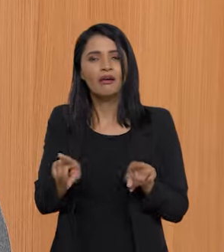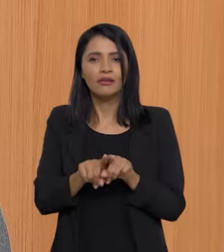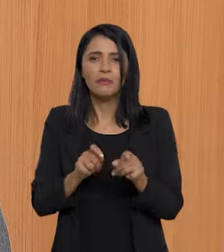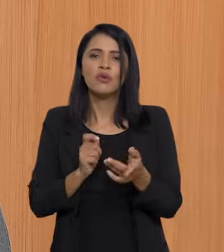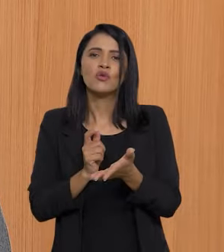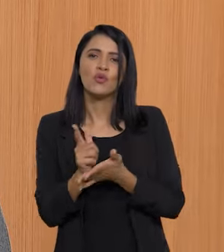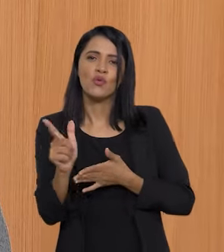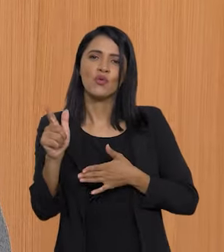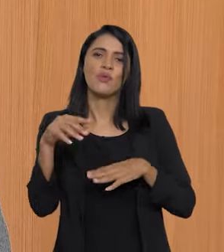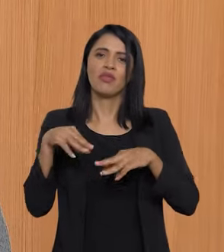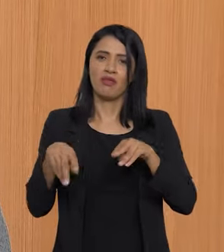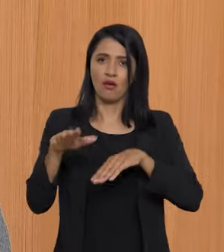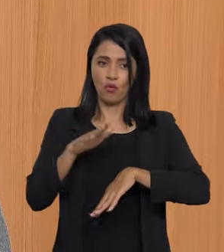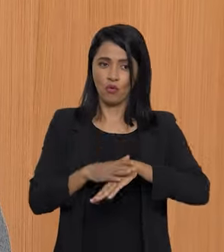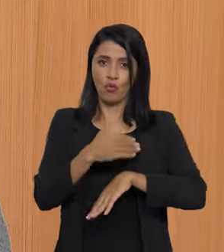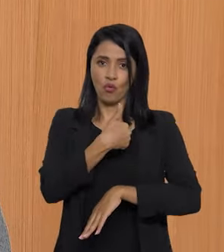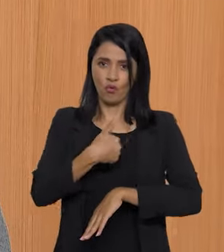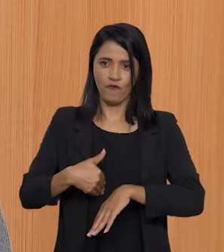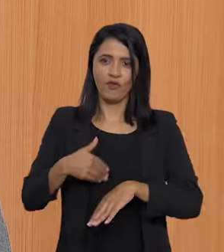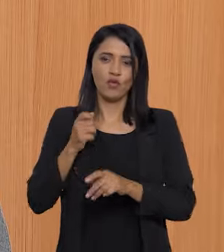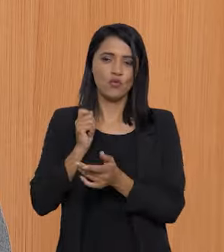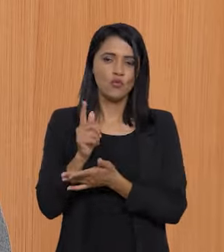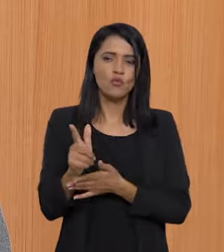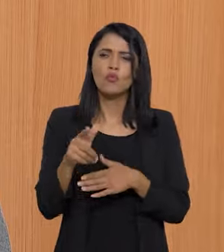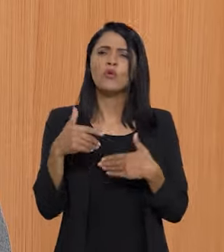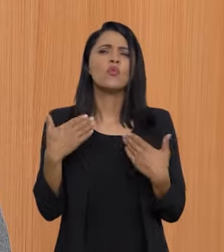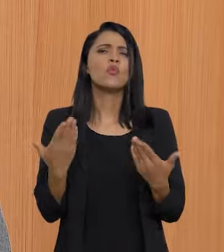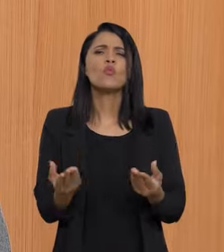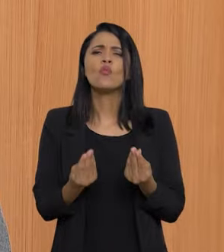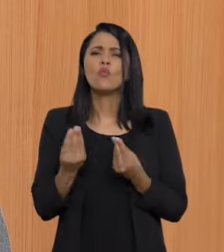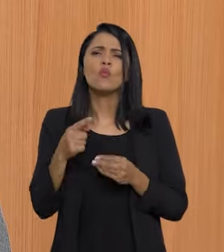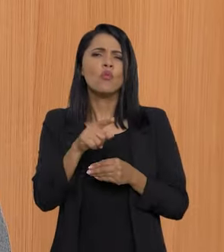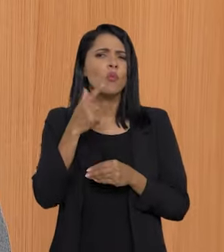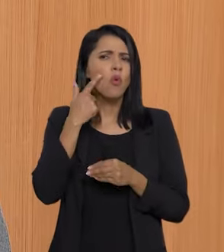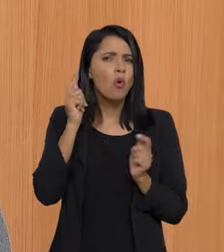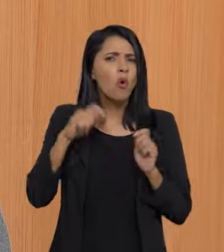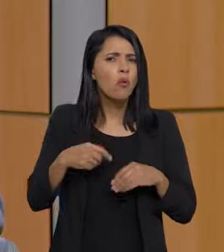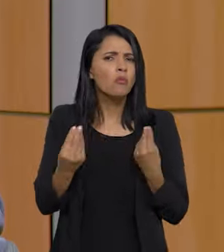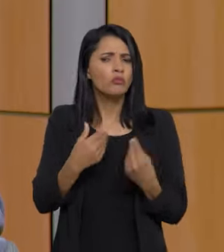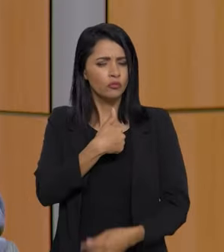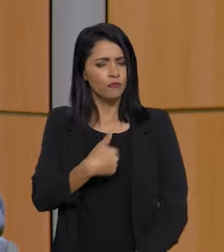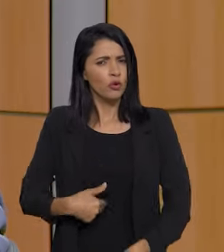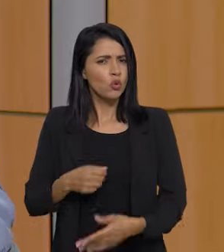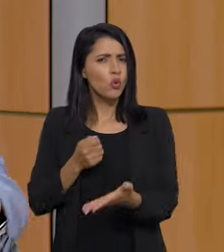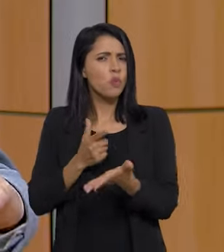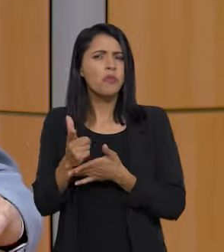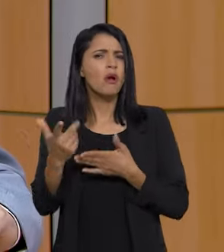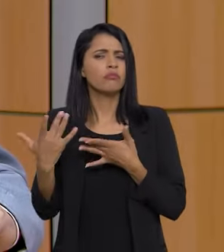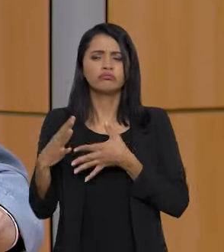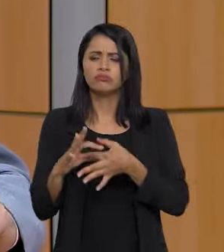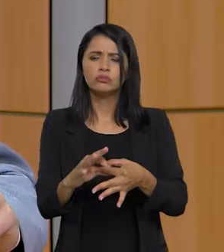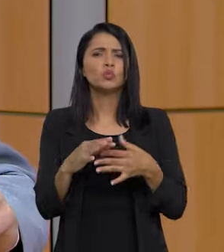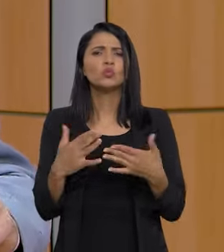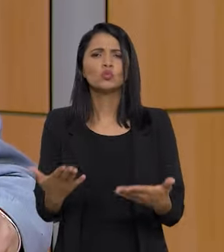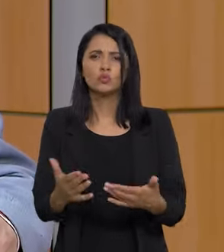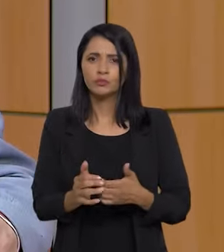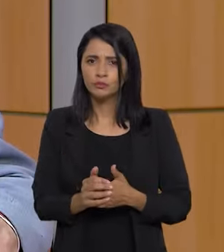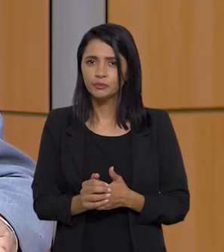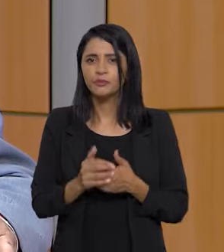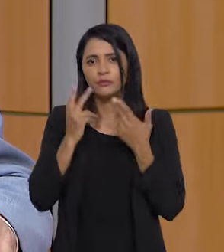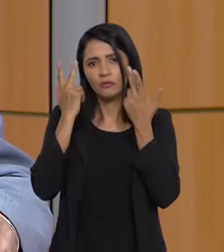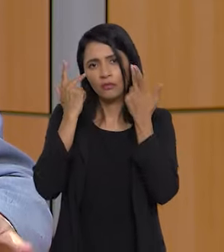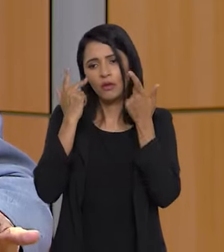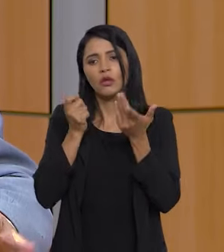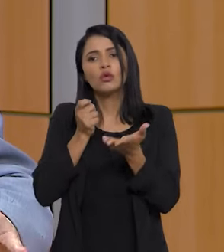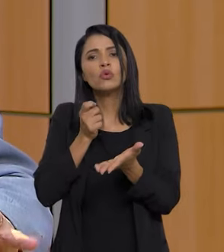também de compra de terras pelo governo. Em que casos que o governo vai comprar terras? Normalmente, a gente compra terra